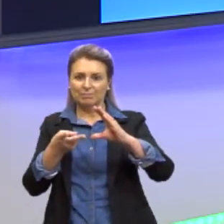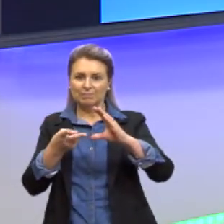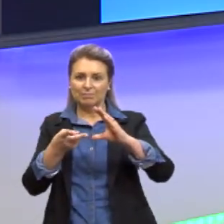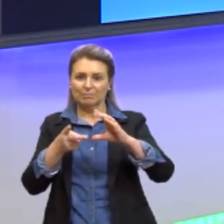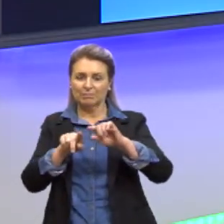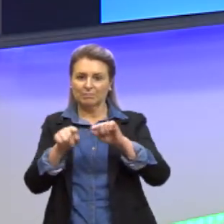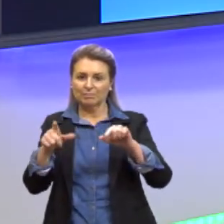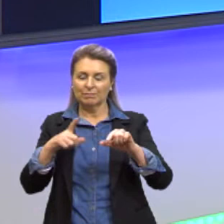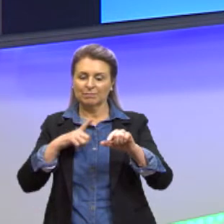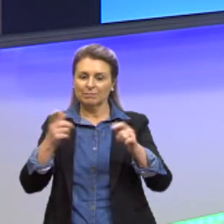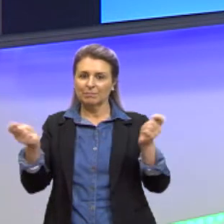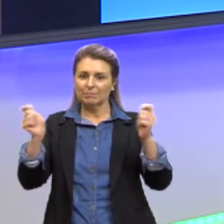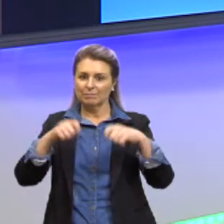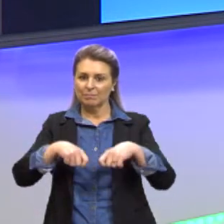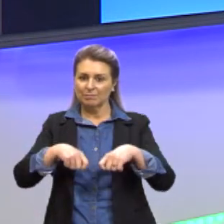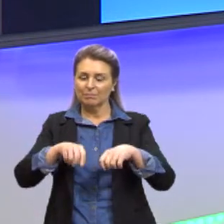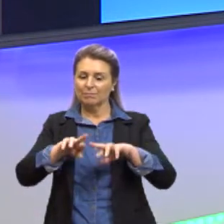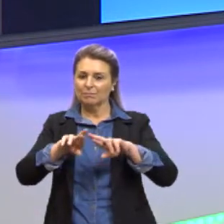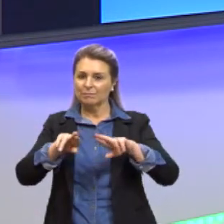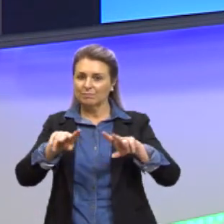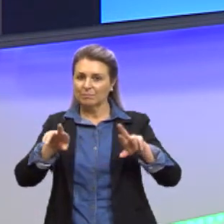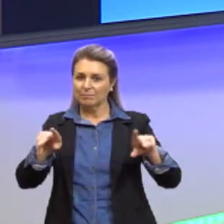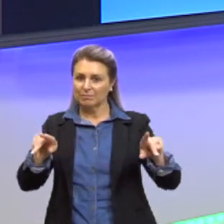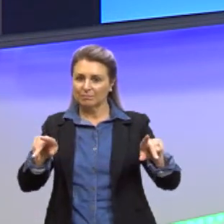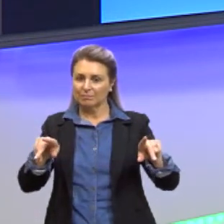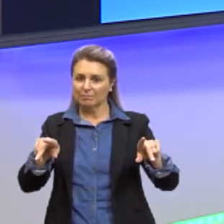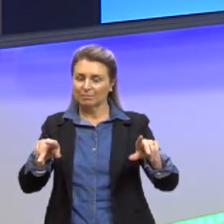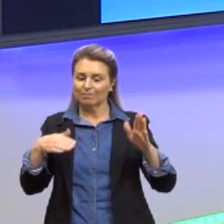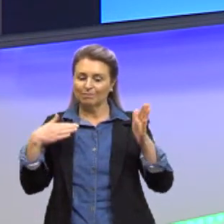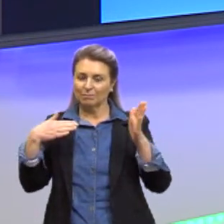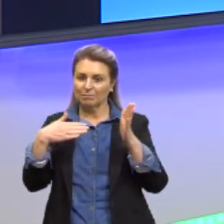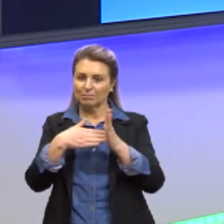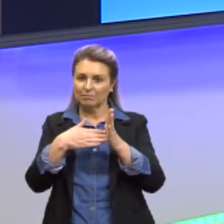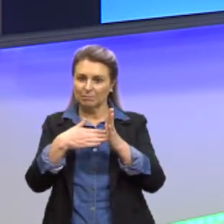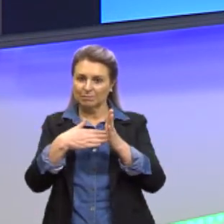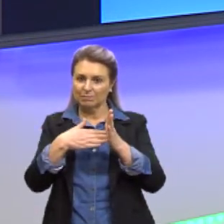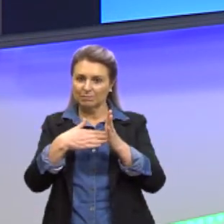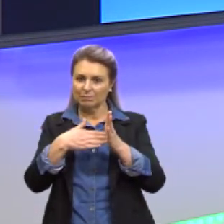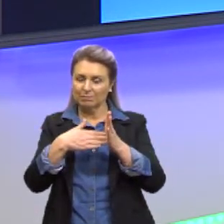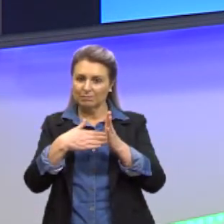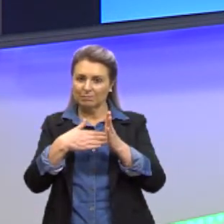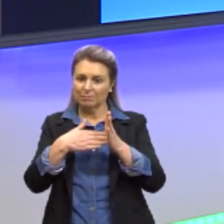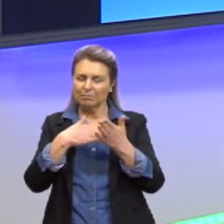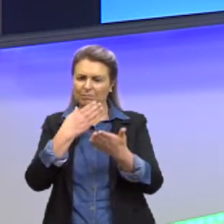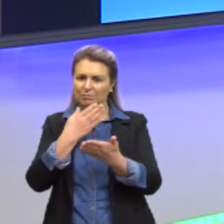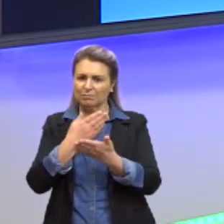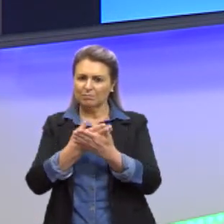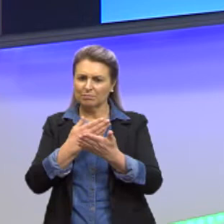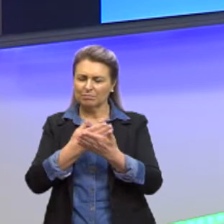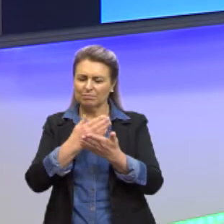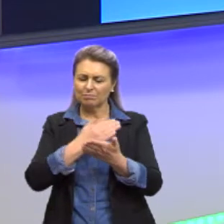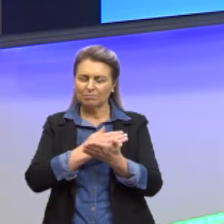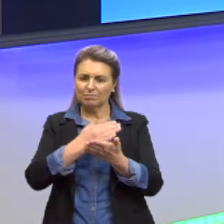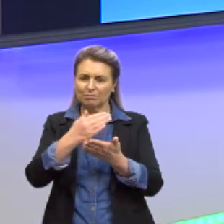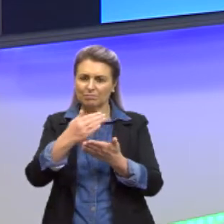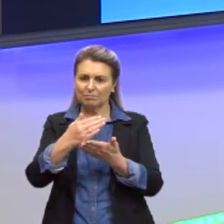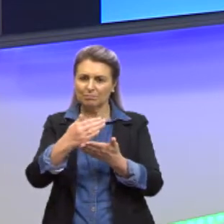têm uma capacidade de diferenciação limitada. Lá nas nossas aulas do início,